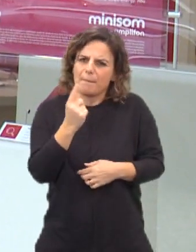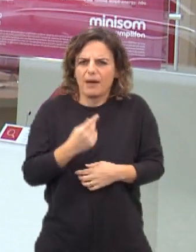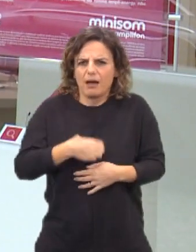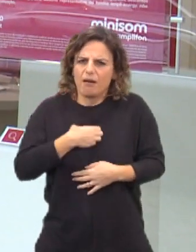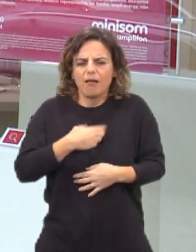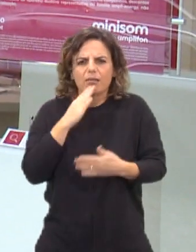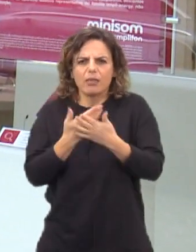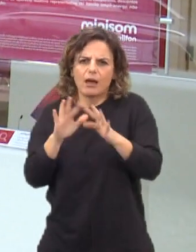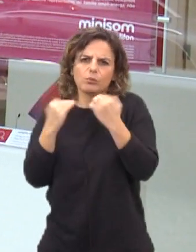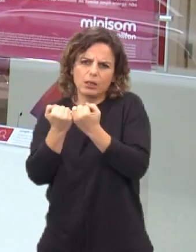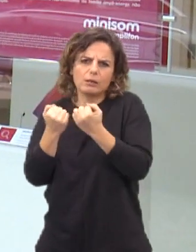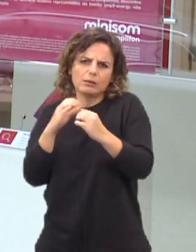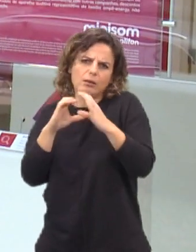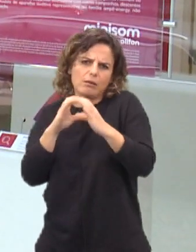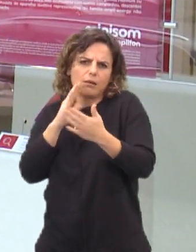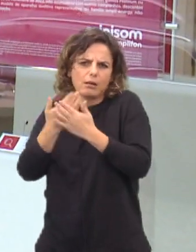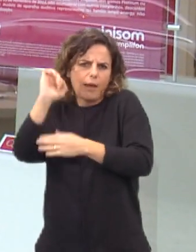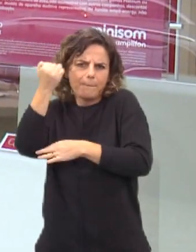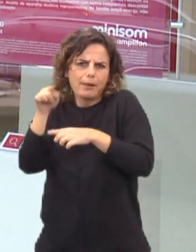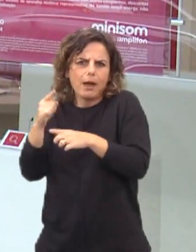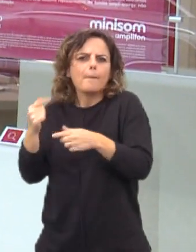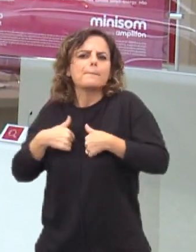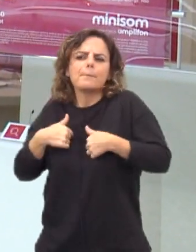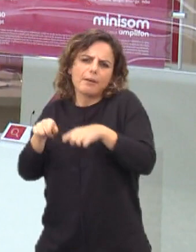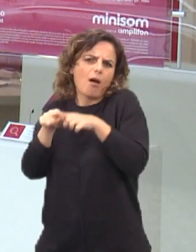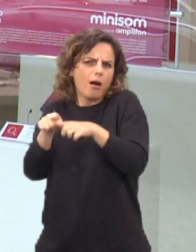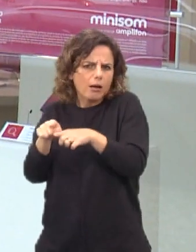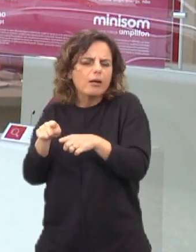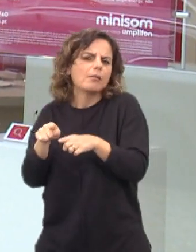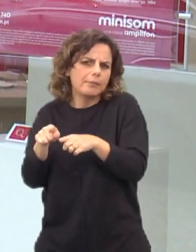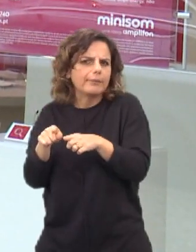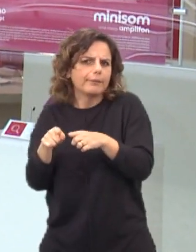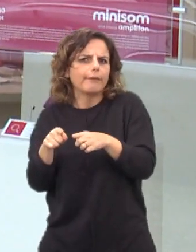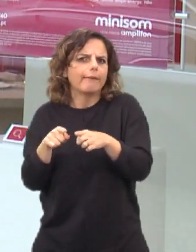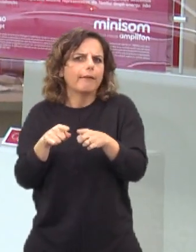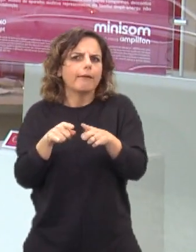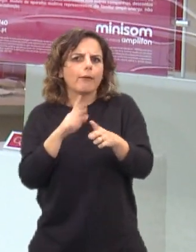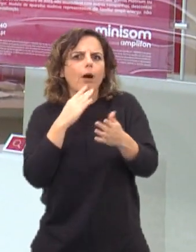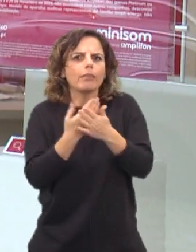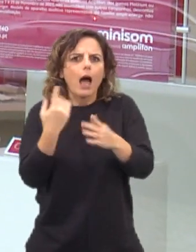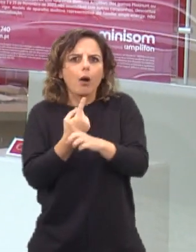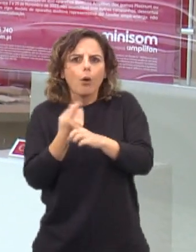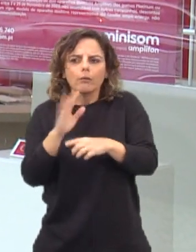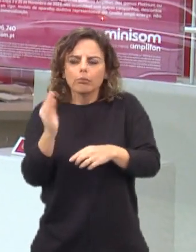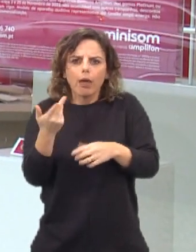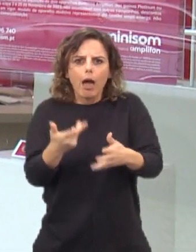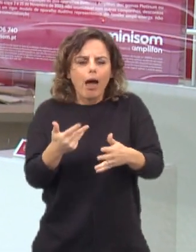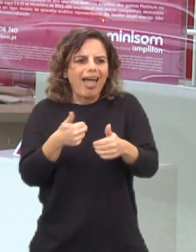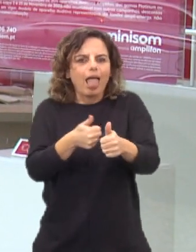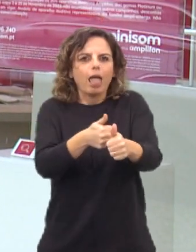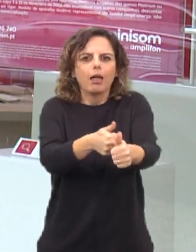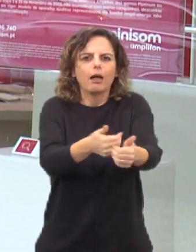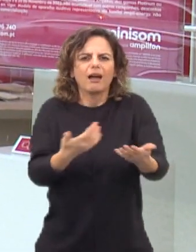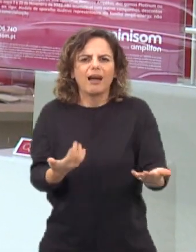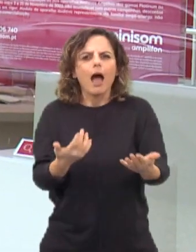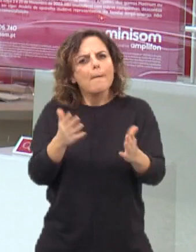que têm prejudicado a comunicação social, na medida em que a própria comunicação social vai muitas vezes atrás do imediatismo, sem